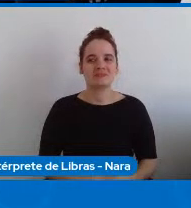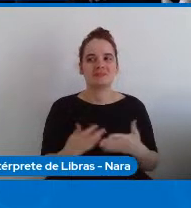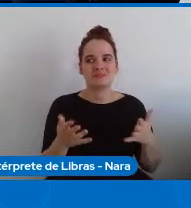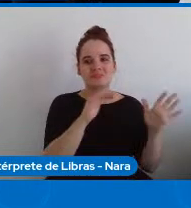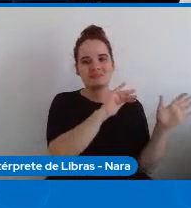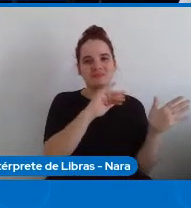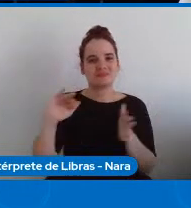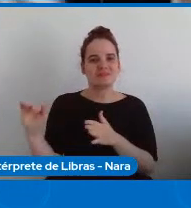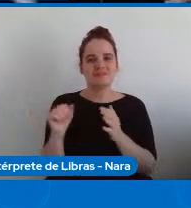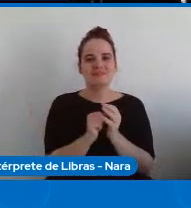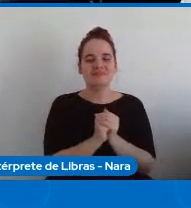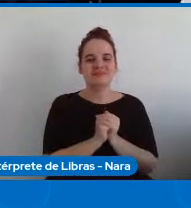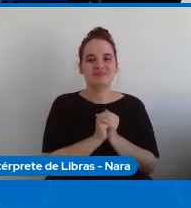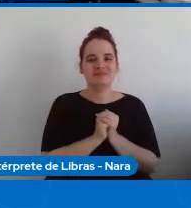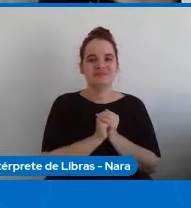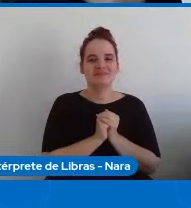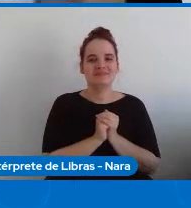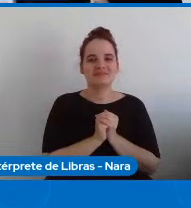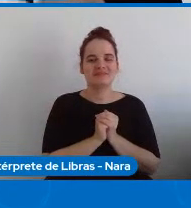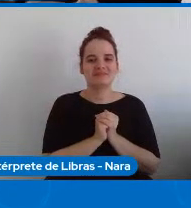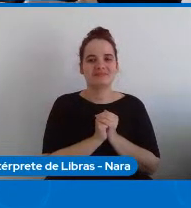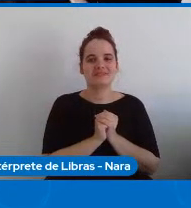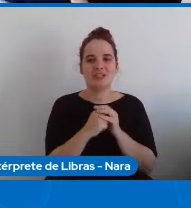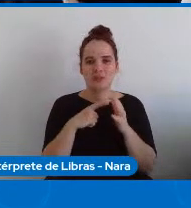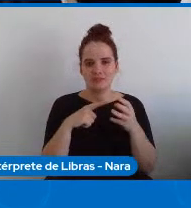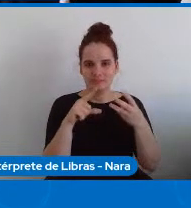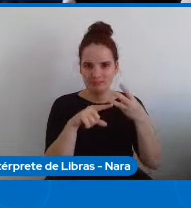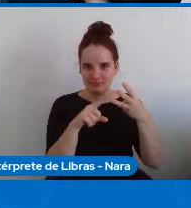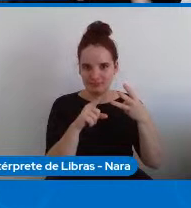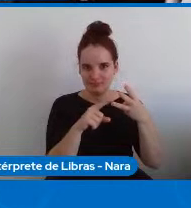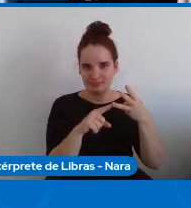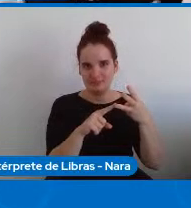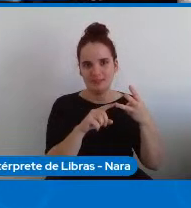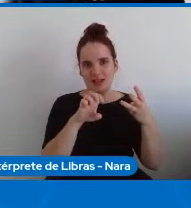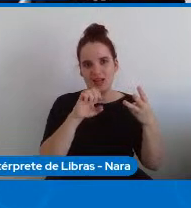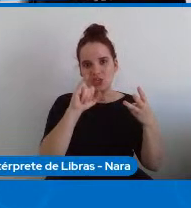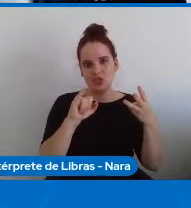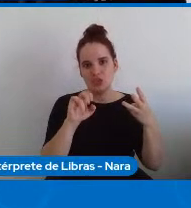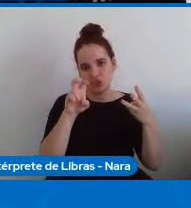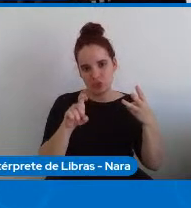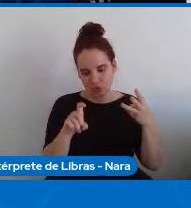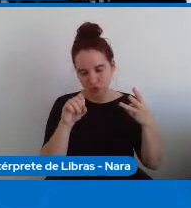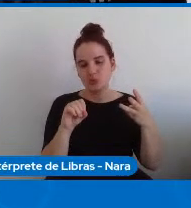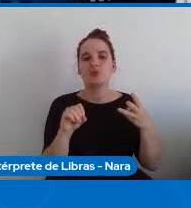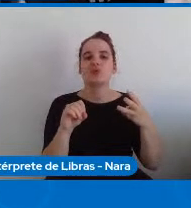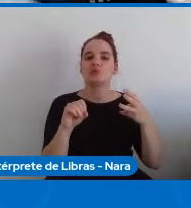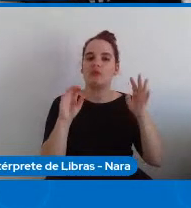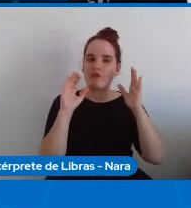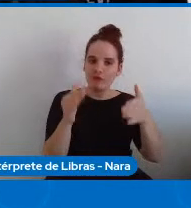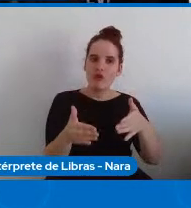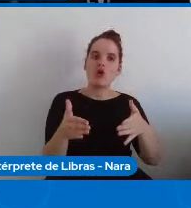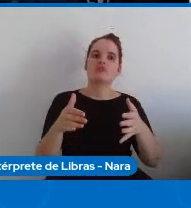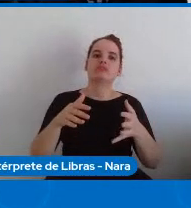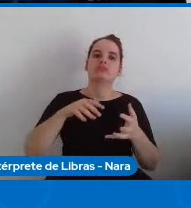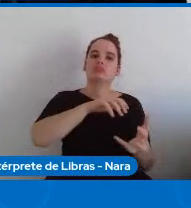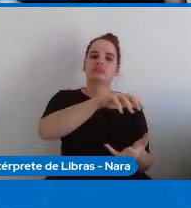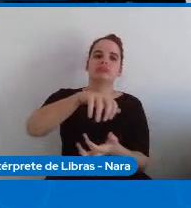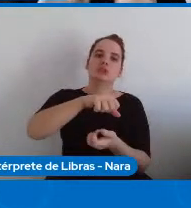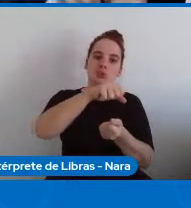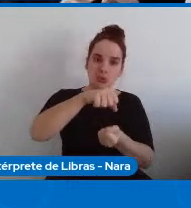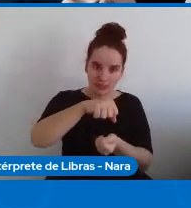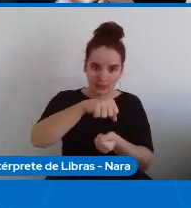todo esse bloco 3 dentro de um objetivo do desenvolvimento sustentável dando um tema